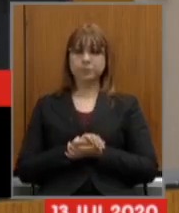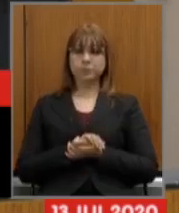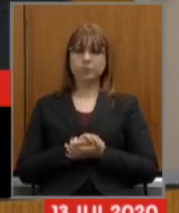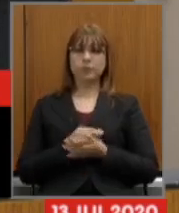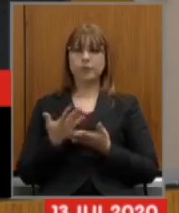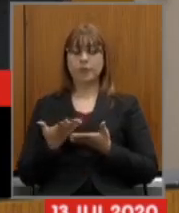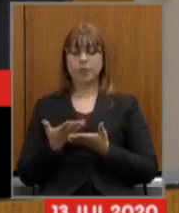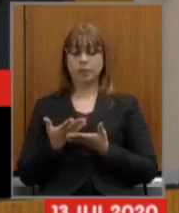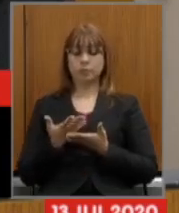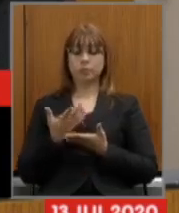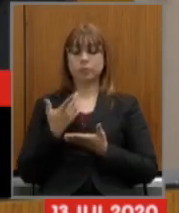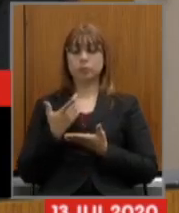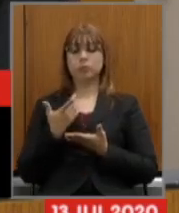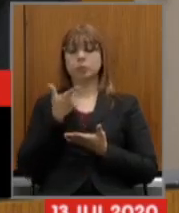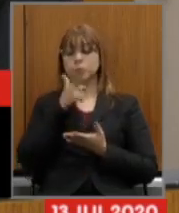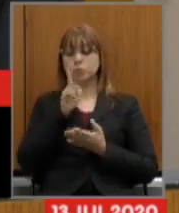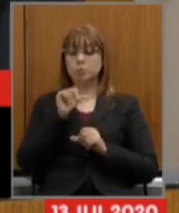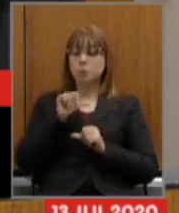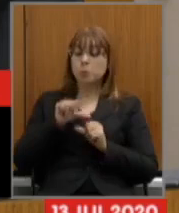se mudar isso